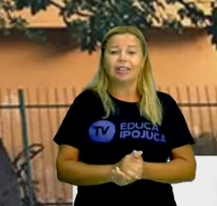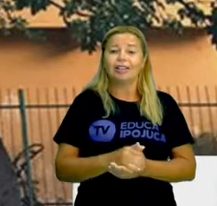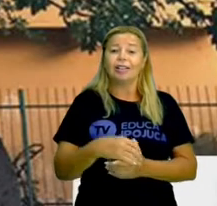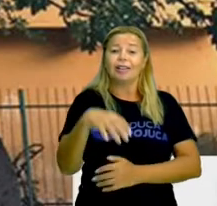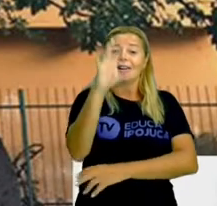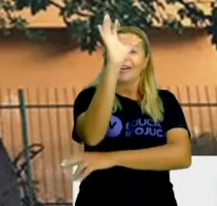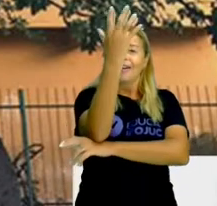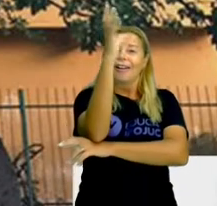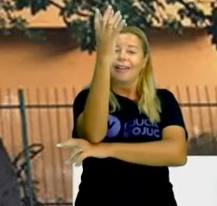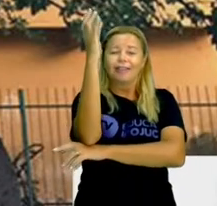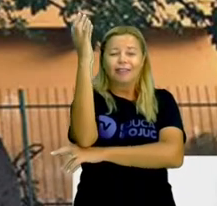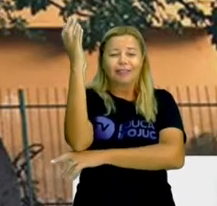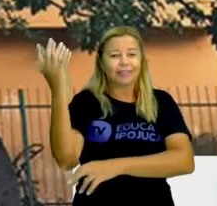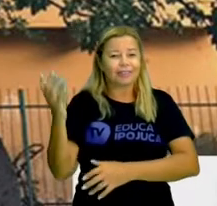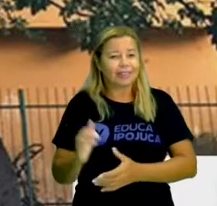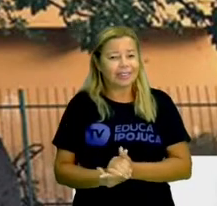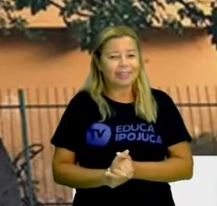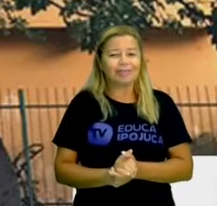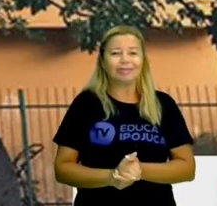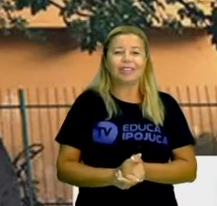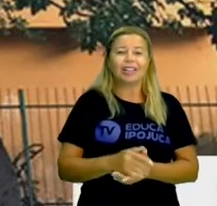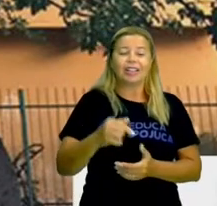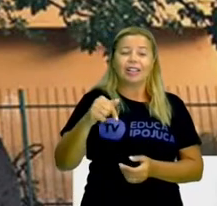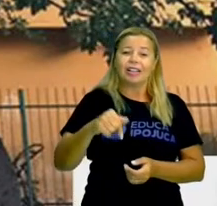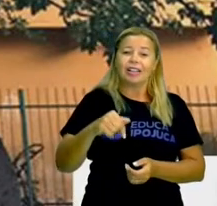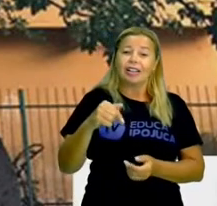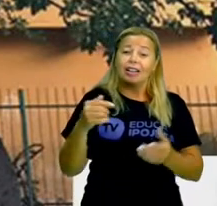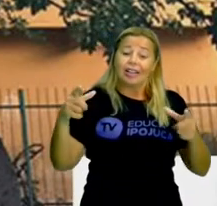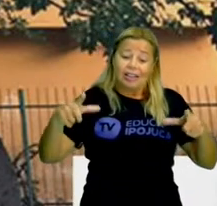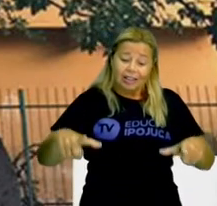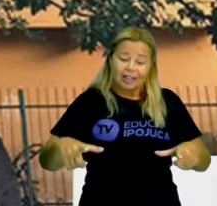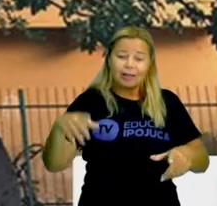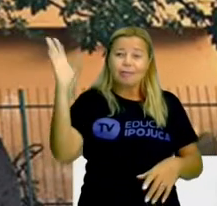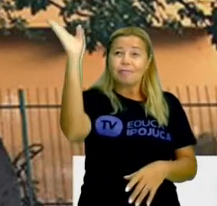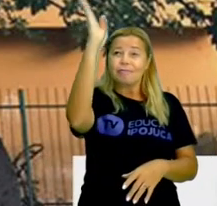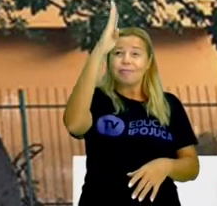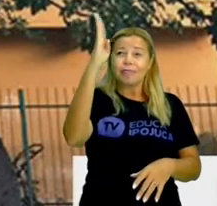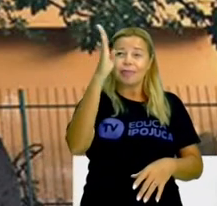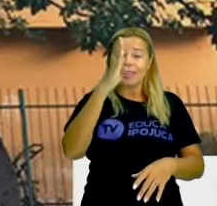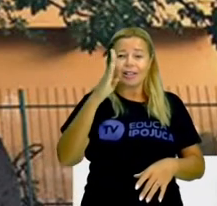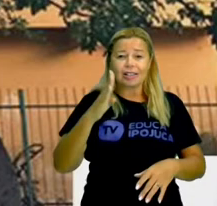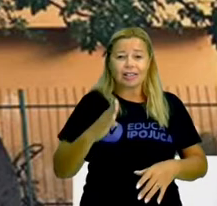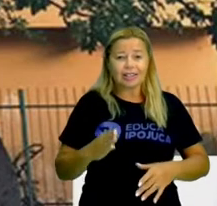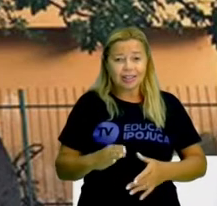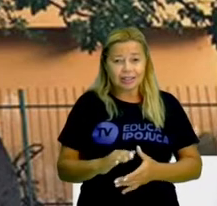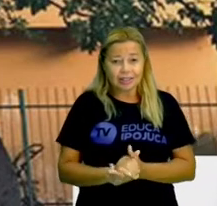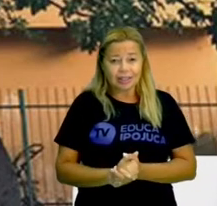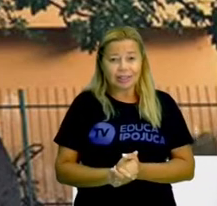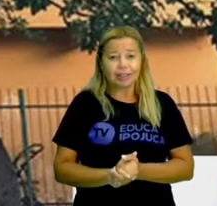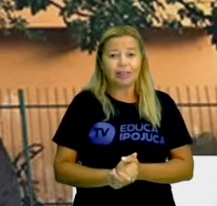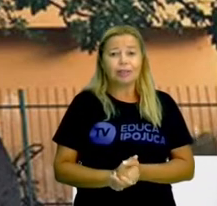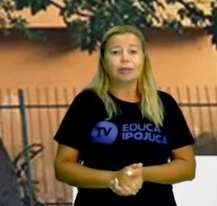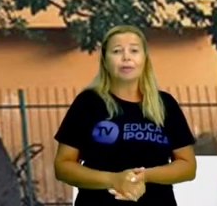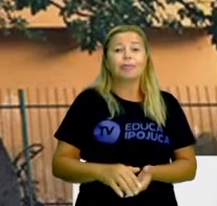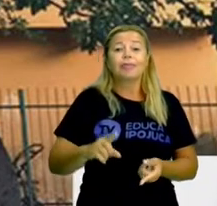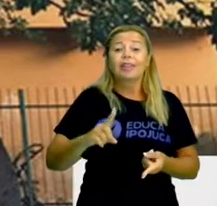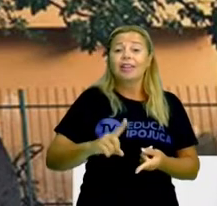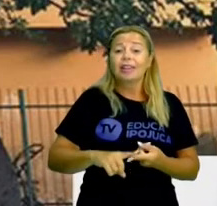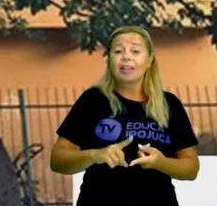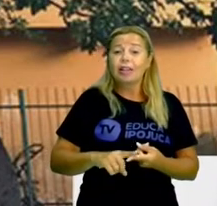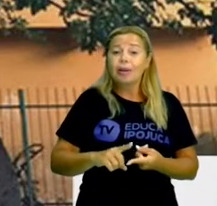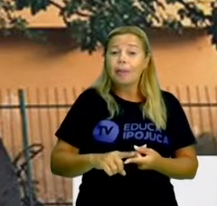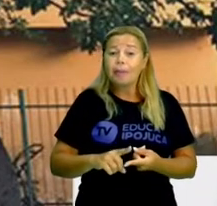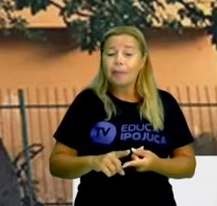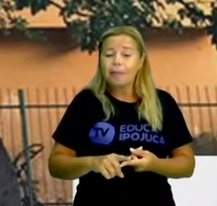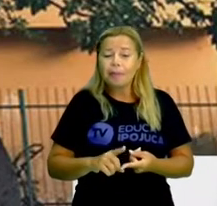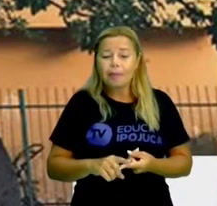árvores que é aqui no Brasil. Em Pernambuco, tem muitos, muitas edições, mas que veio lá da África